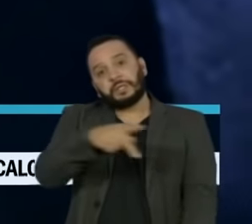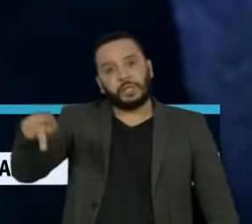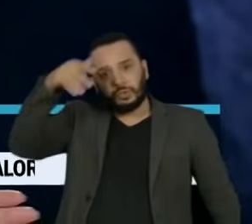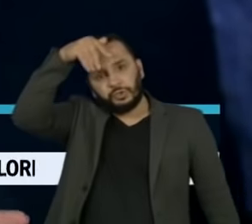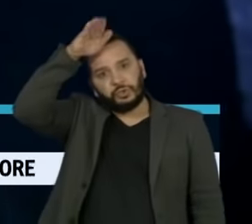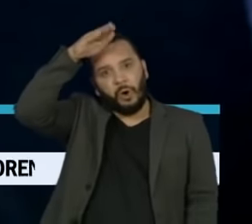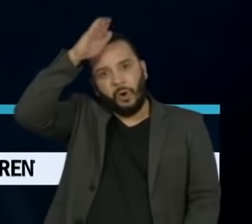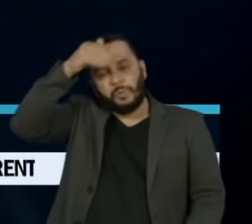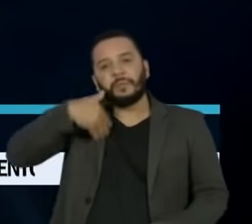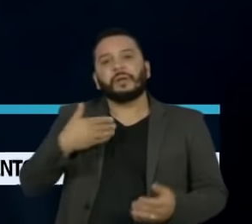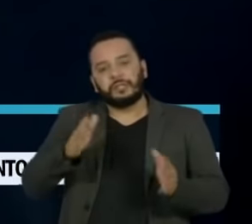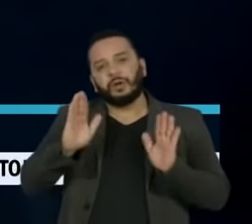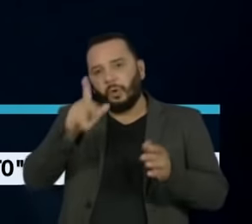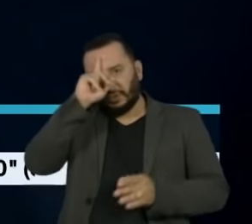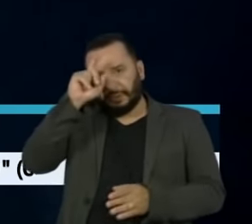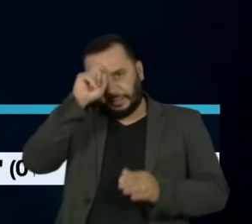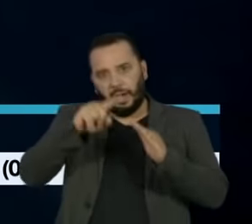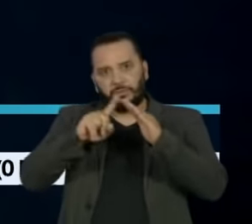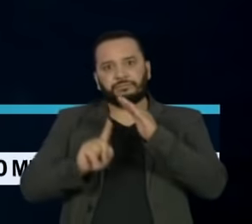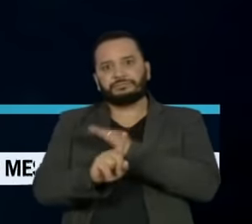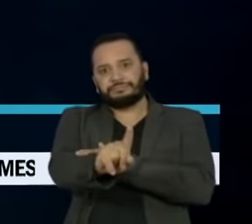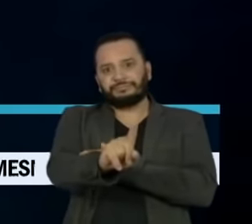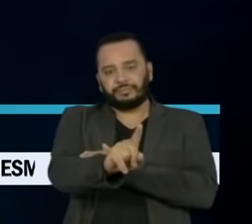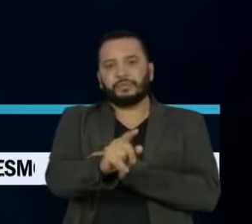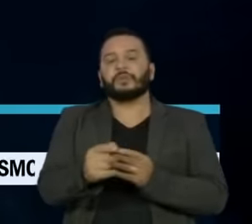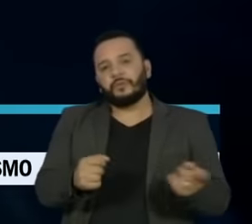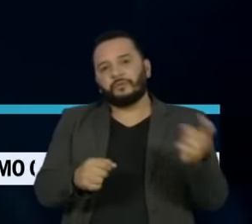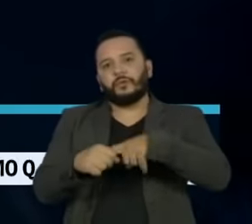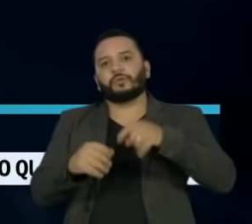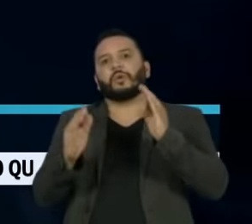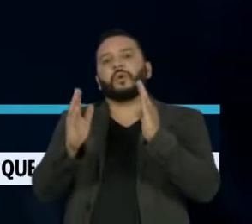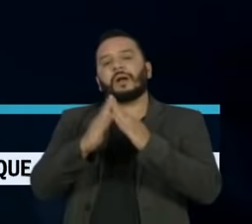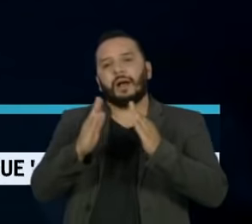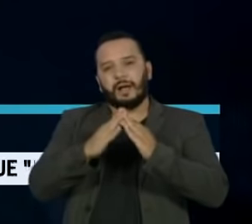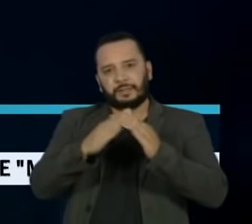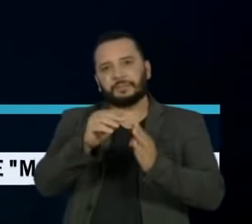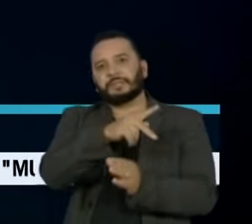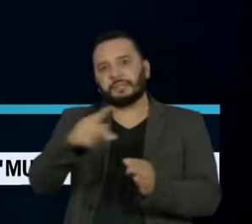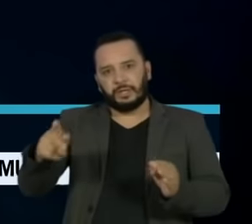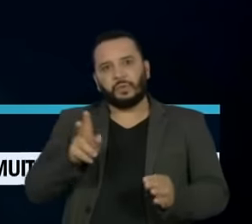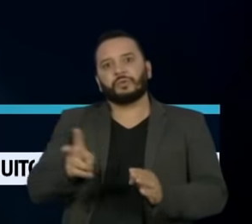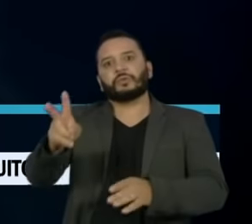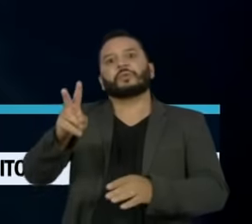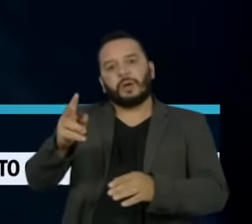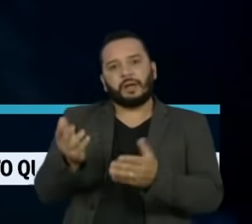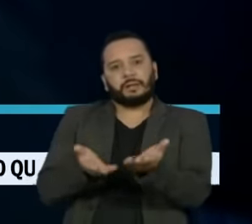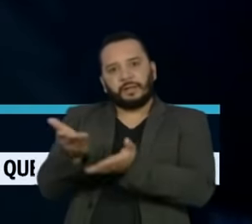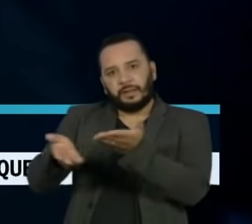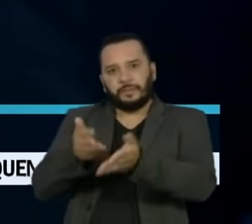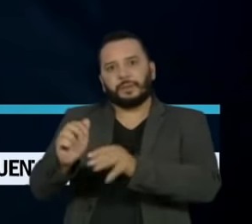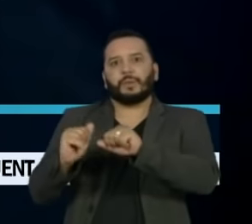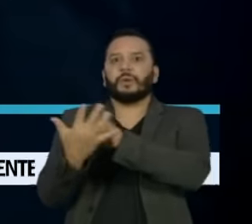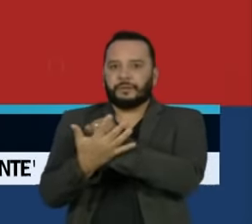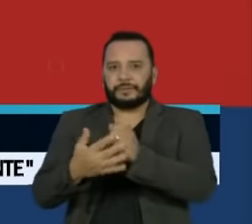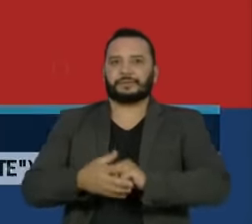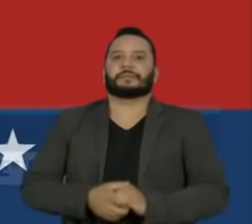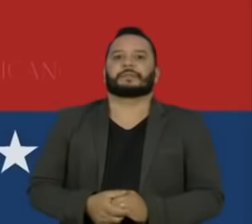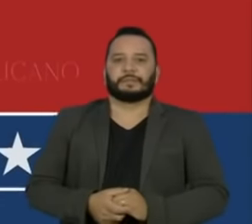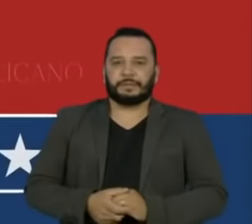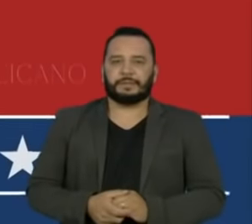Trump, deixou agora há pouco o hospital e retornou para a Casa Branca, onde vai continuar o tratamento contra a Covid-19.